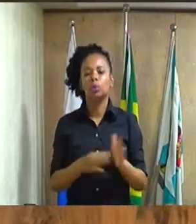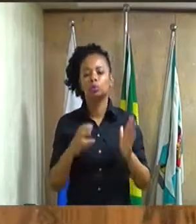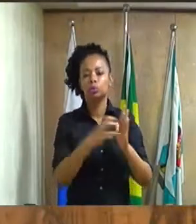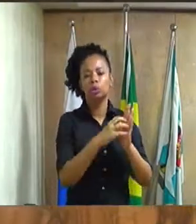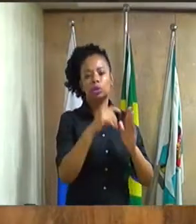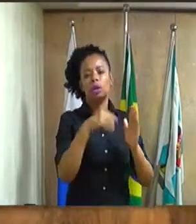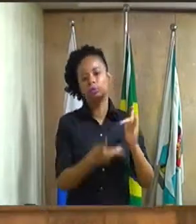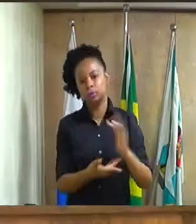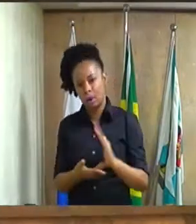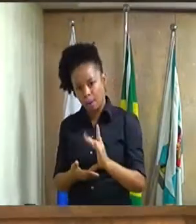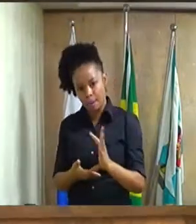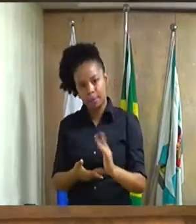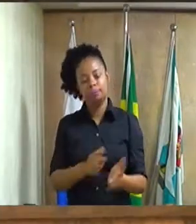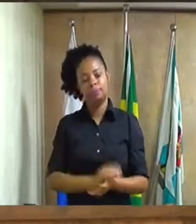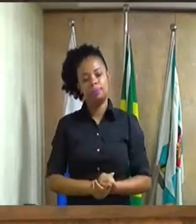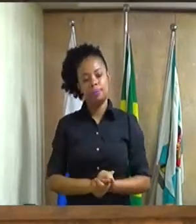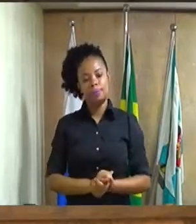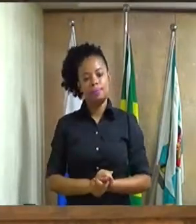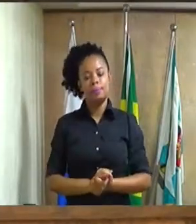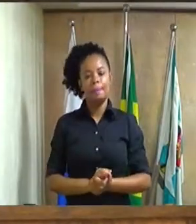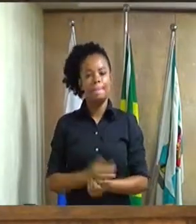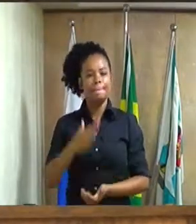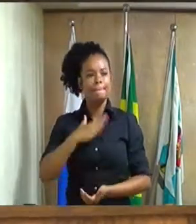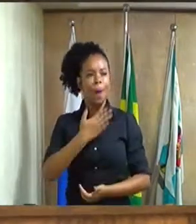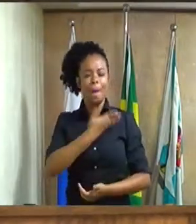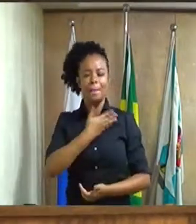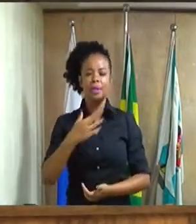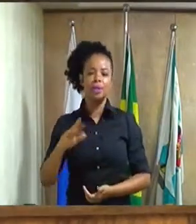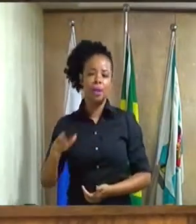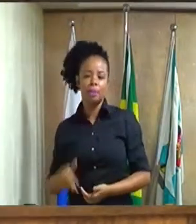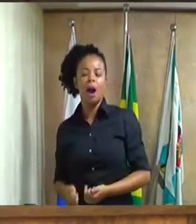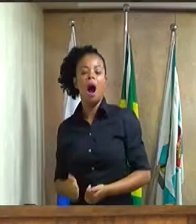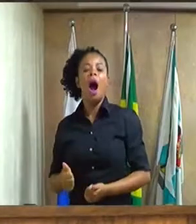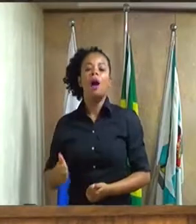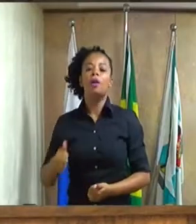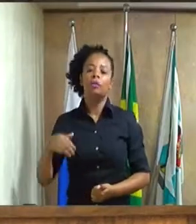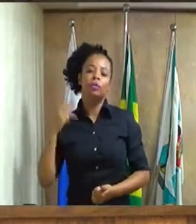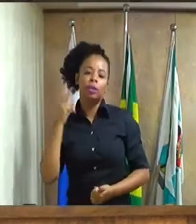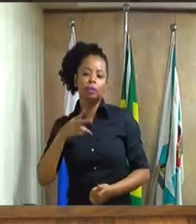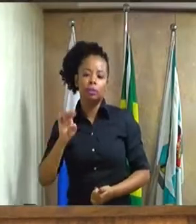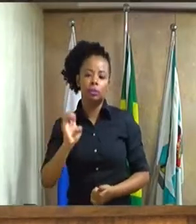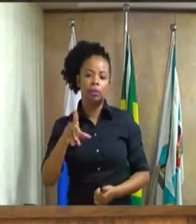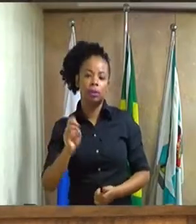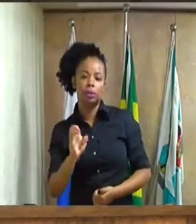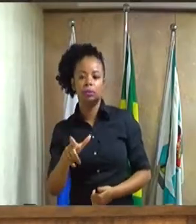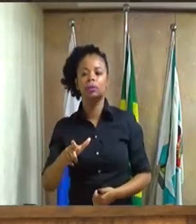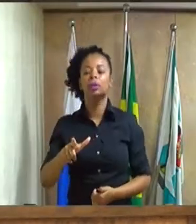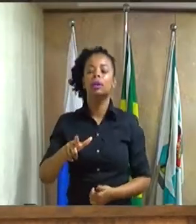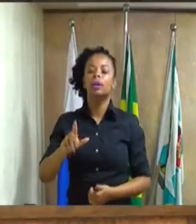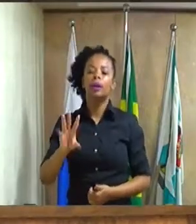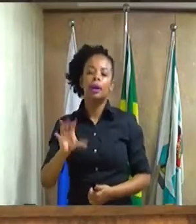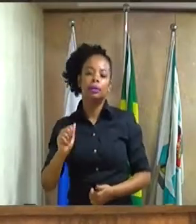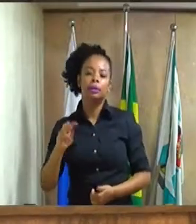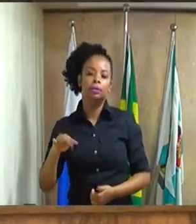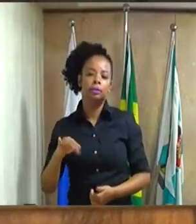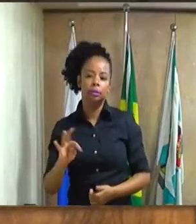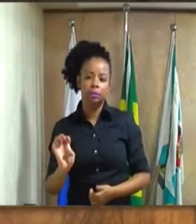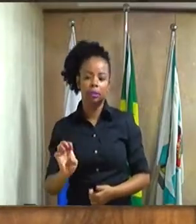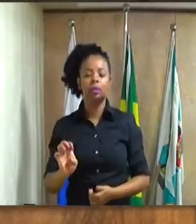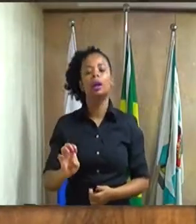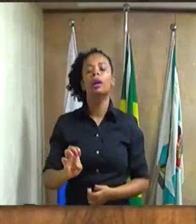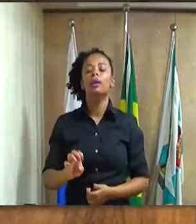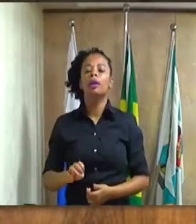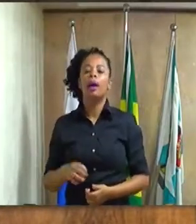casa, meu amigo, meu irmão, o vereador Wendel, meu amigo, o vereador Catite, meu amigo, meu irmão,